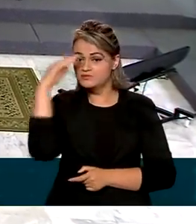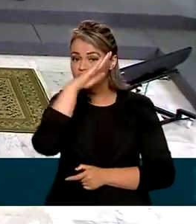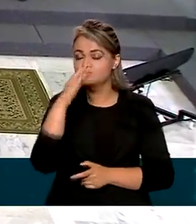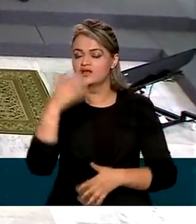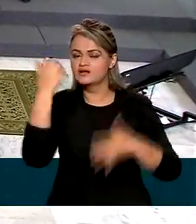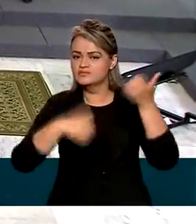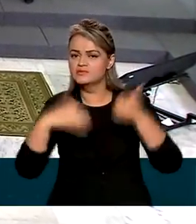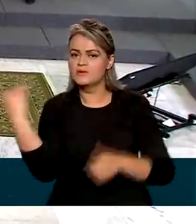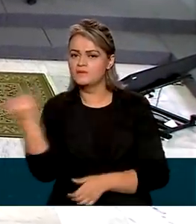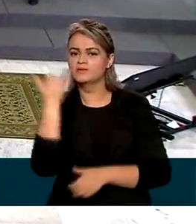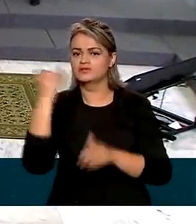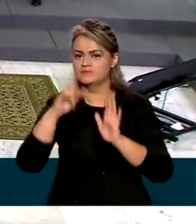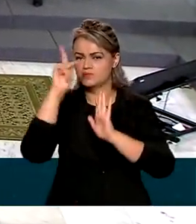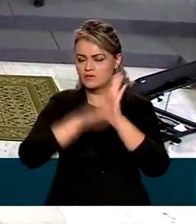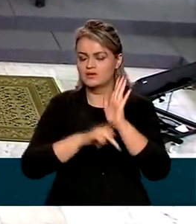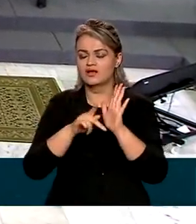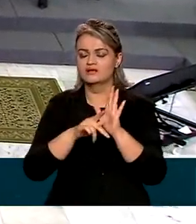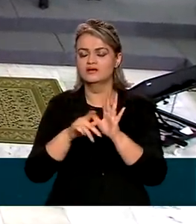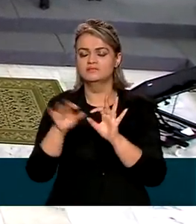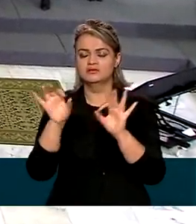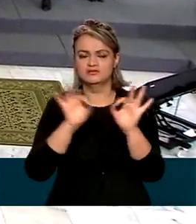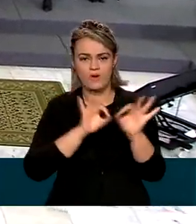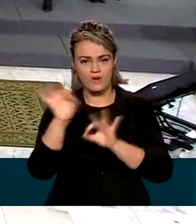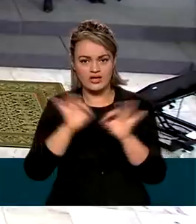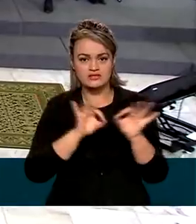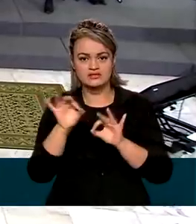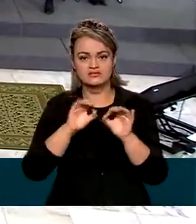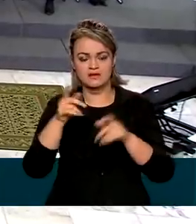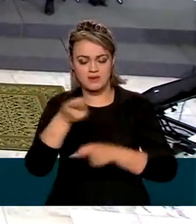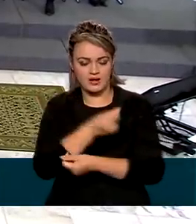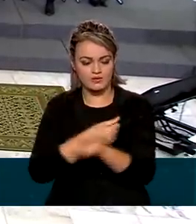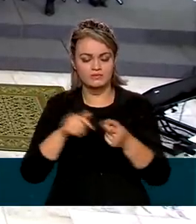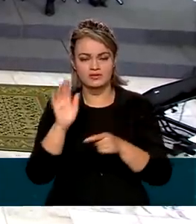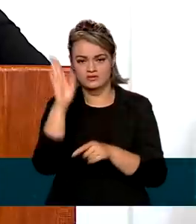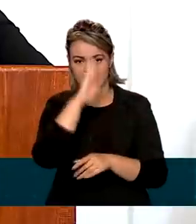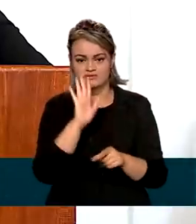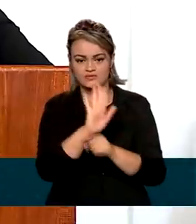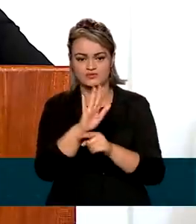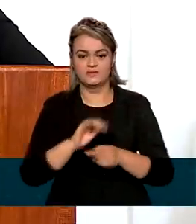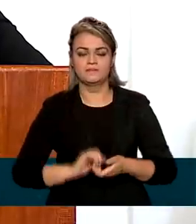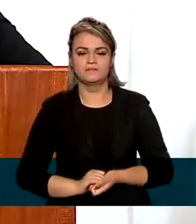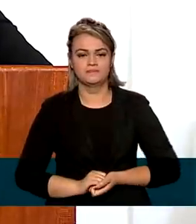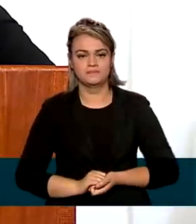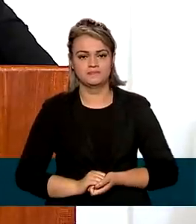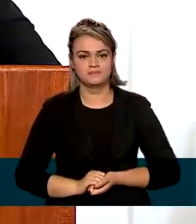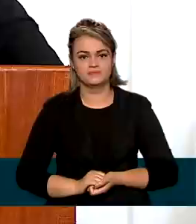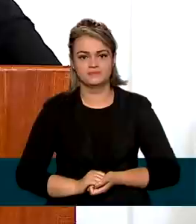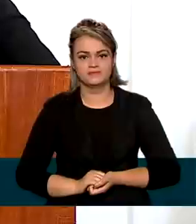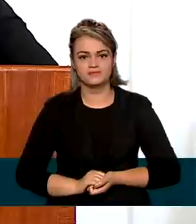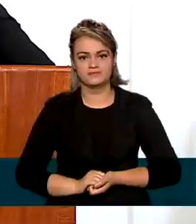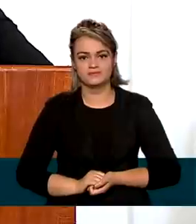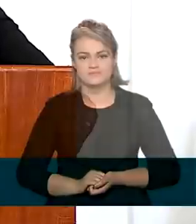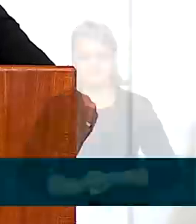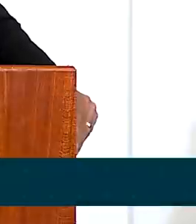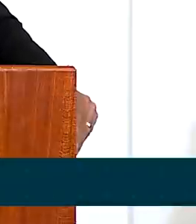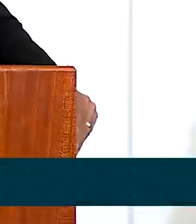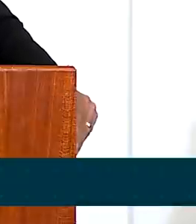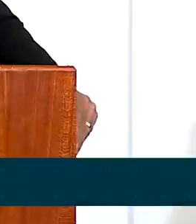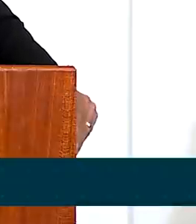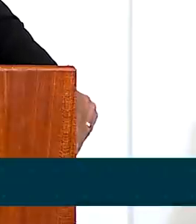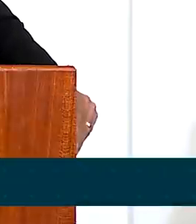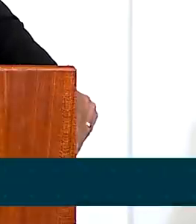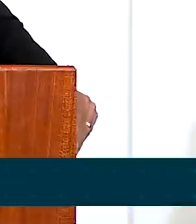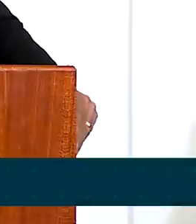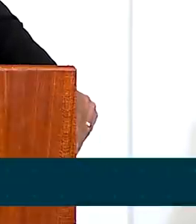importância do programa de desestatização para a economia brasileira. A nossa capacidade de investimento vem diminuindo